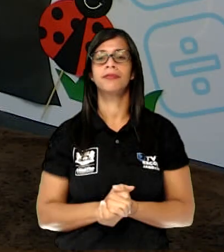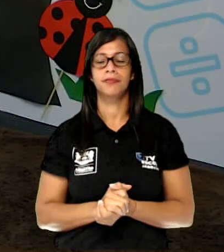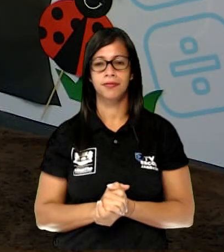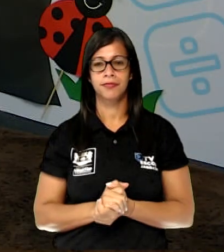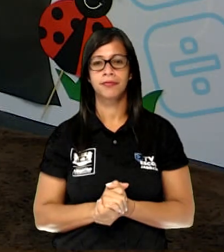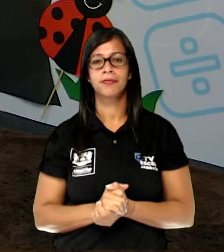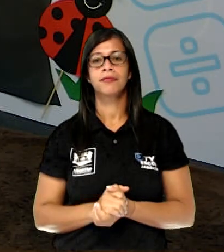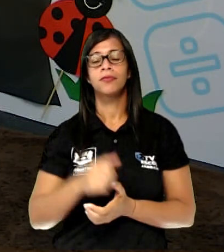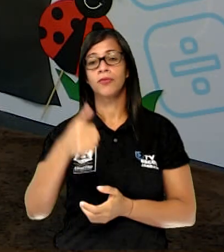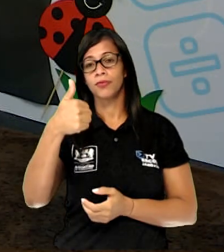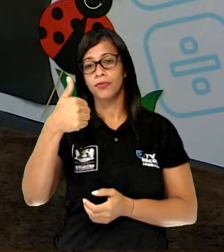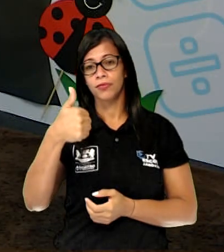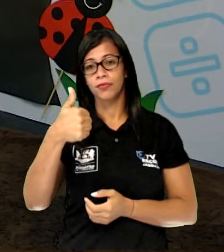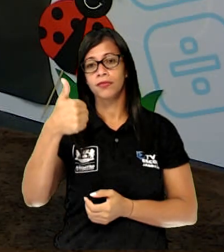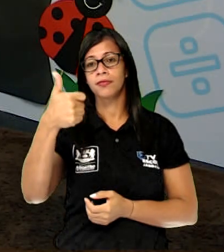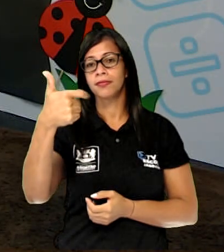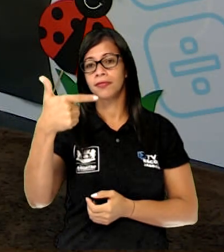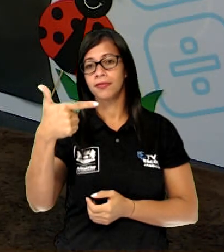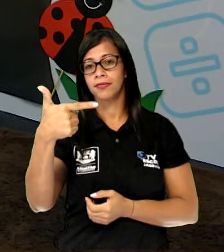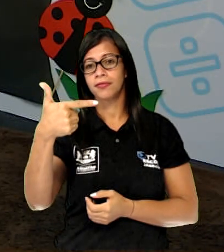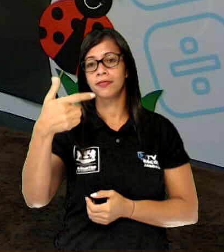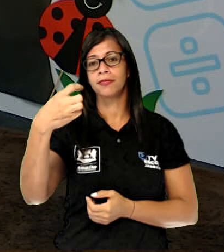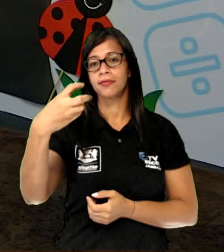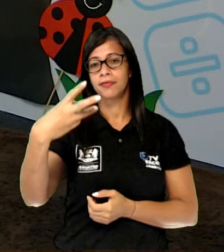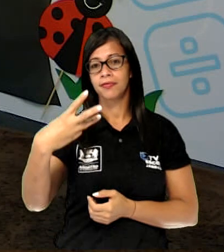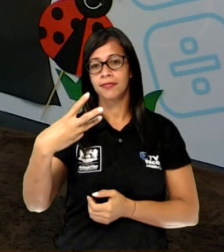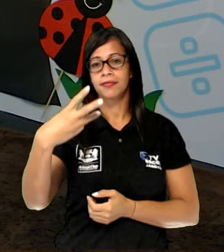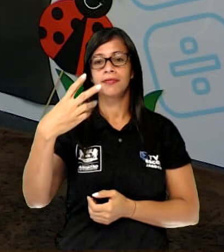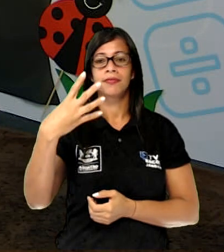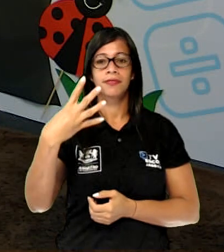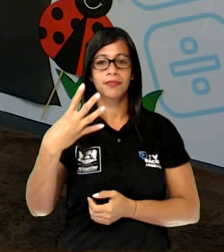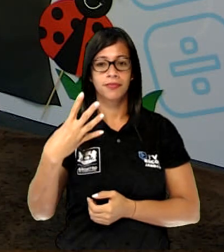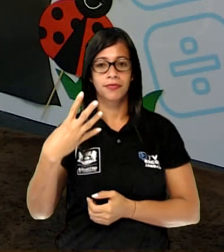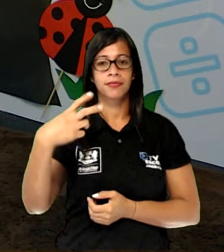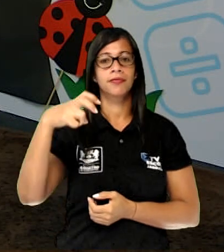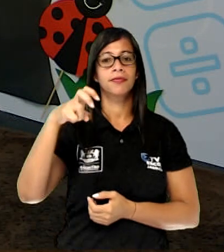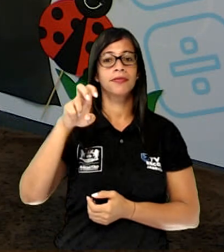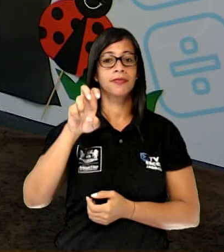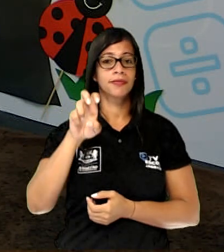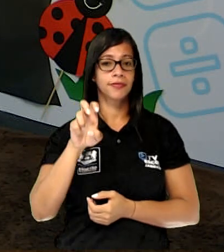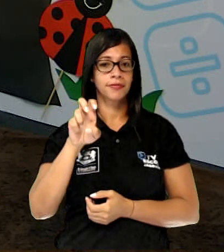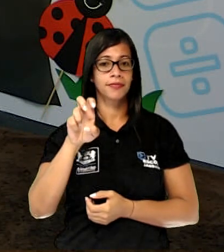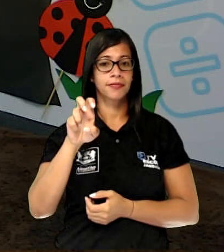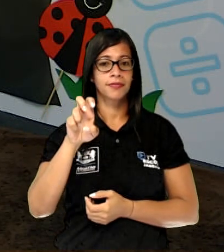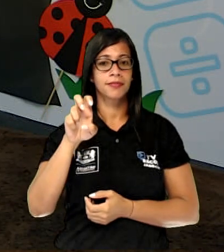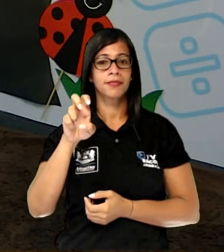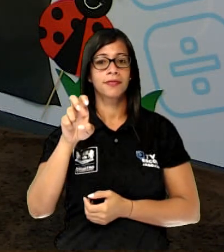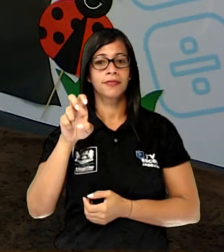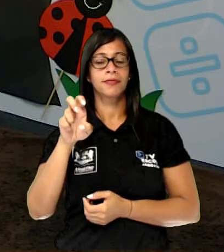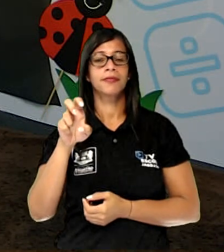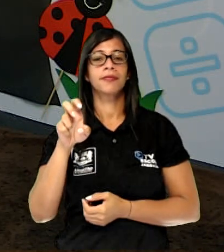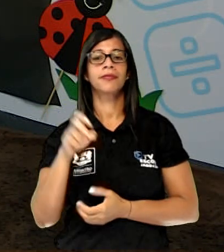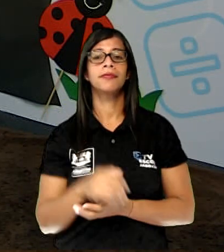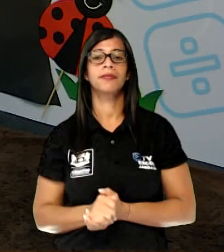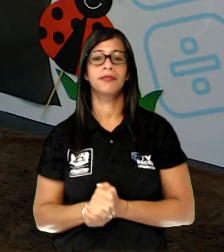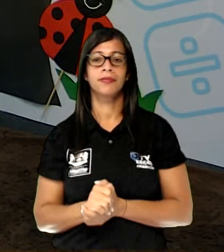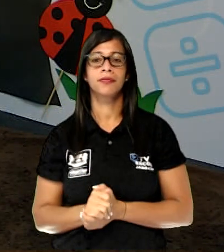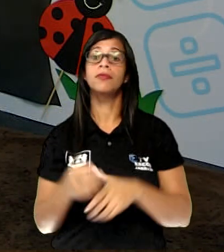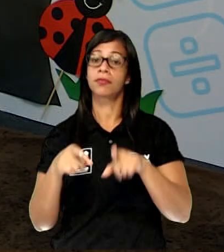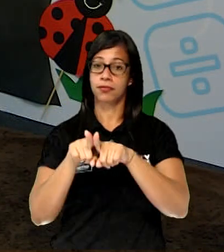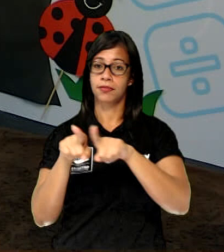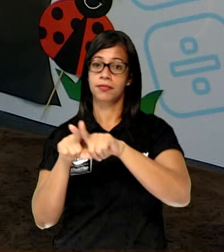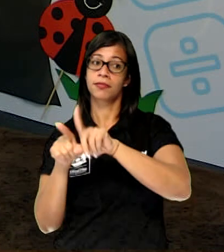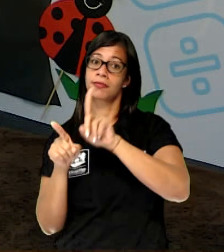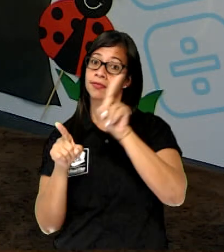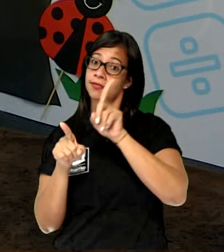coluna reta. Um, dois, três, quatro, cinco. E agora, ó, a mesma